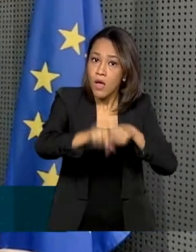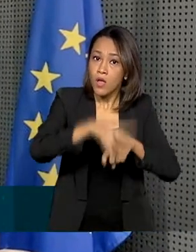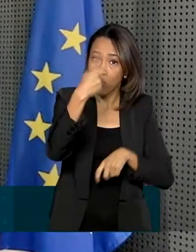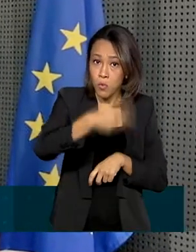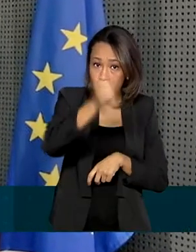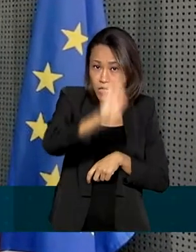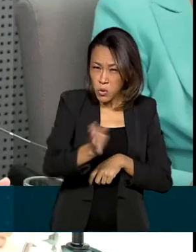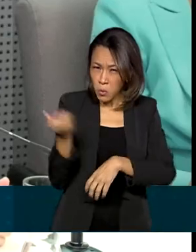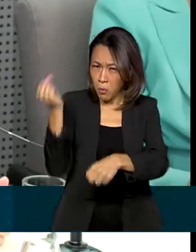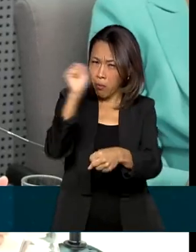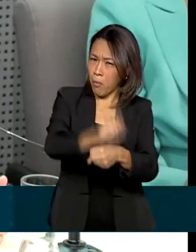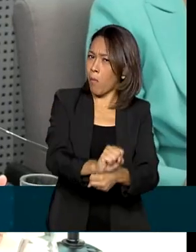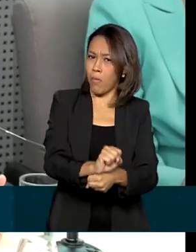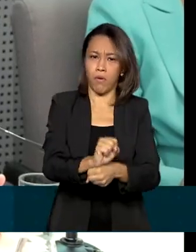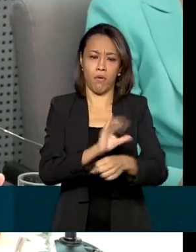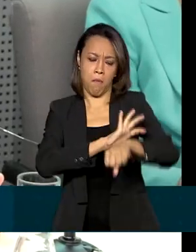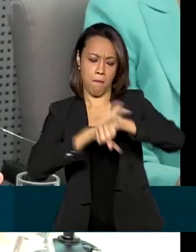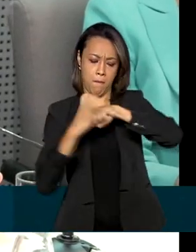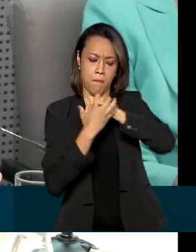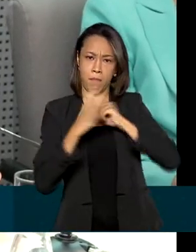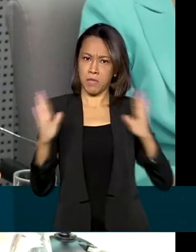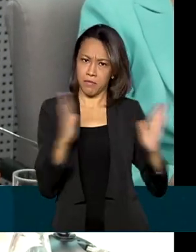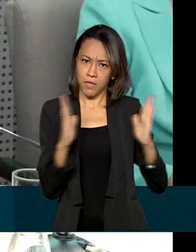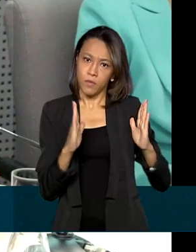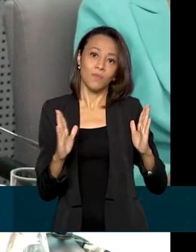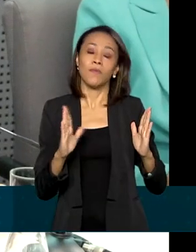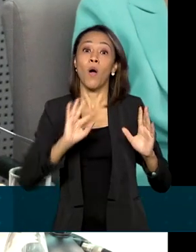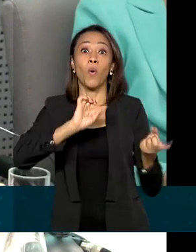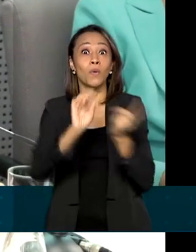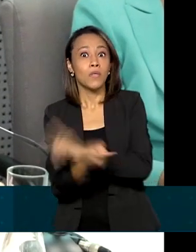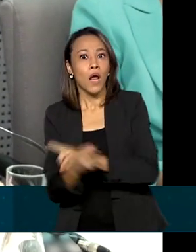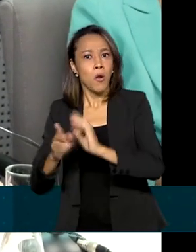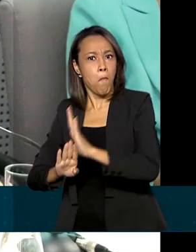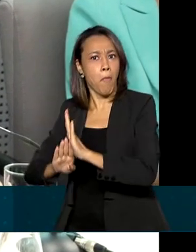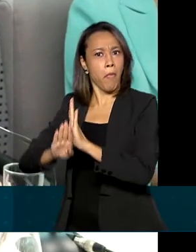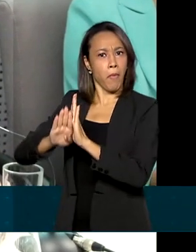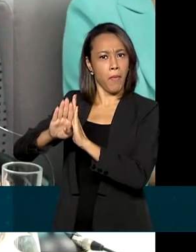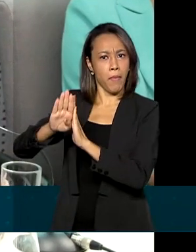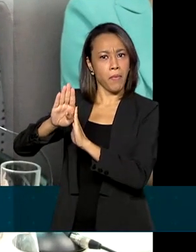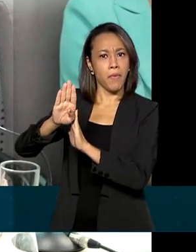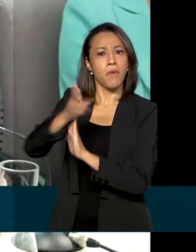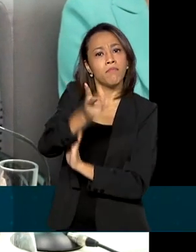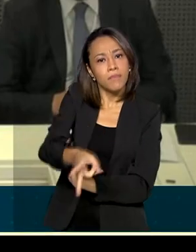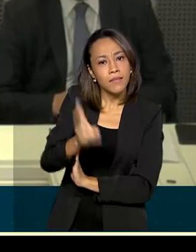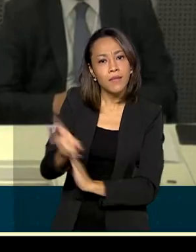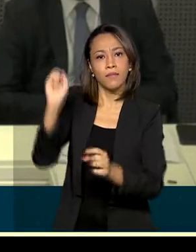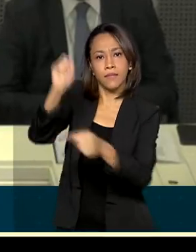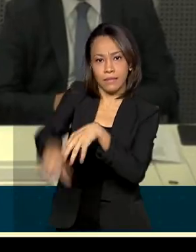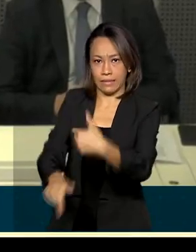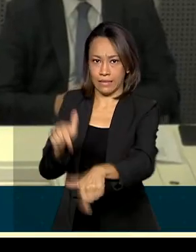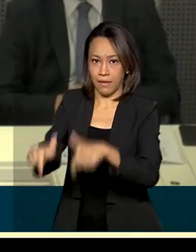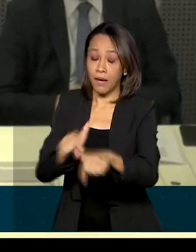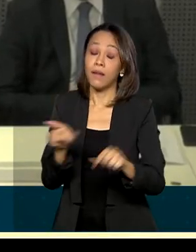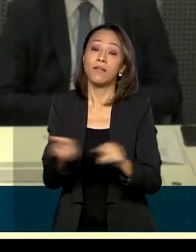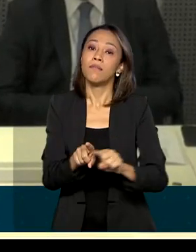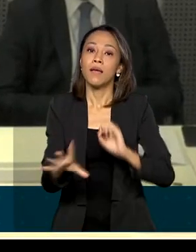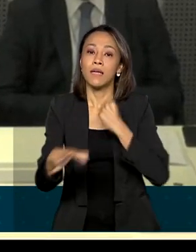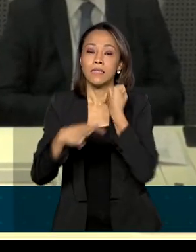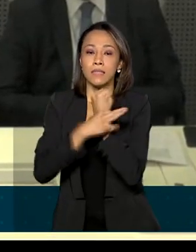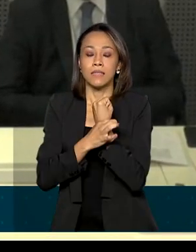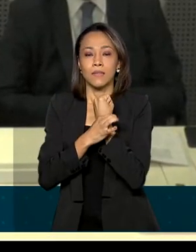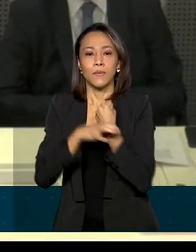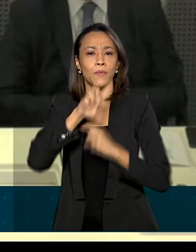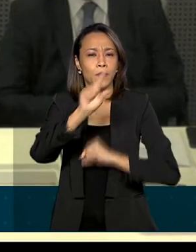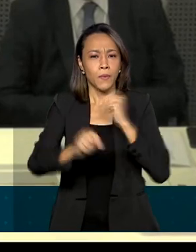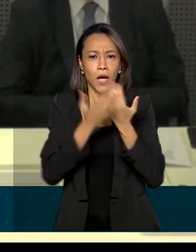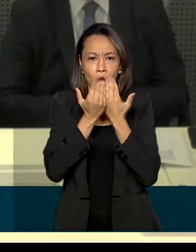parou durante a pandemia. Ao contrário, o setor quebrou recordes de produção, manteve os empregos e ainda garantiu o abastecimento